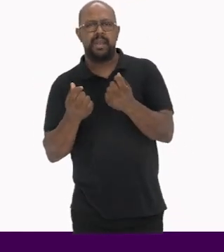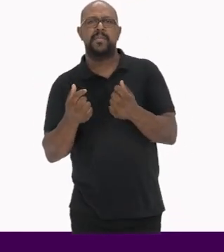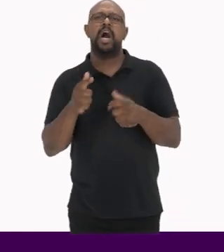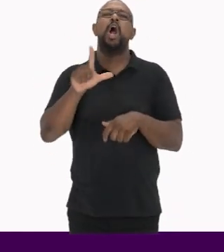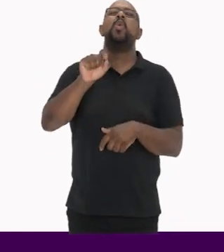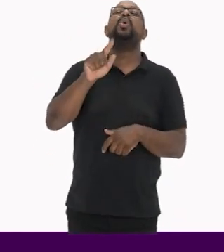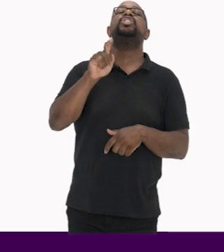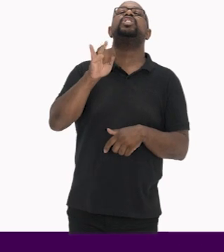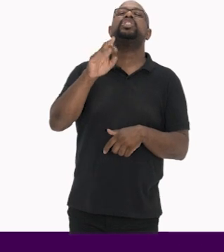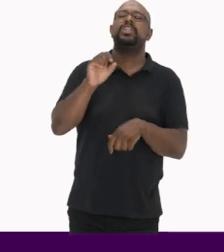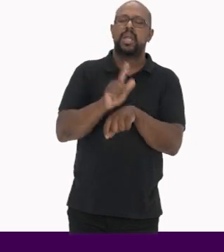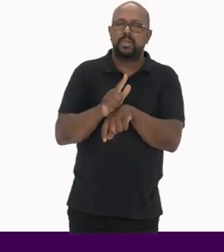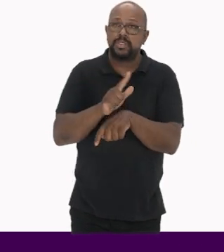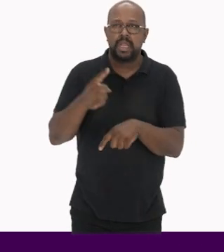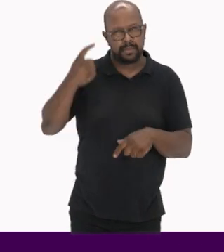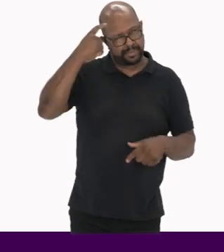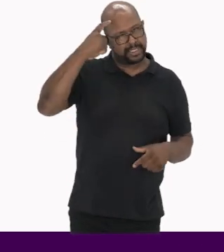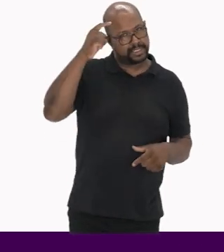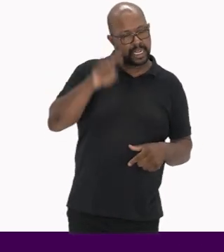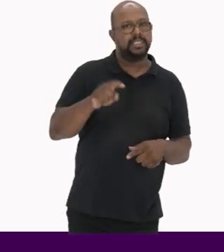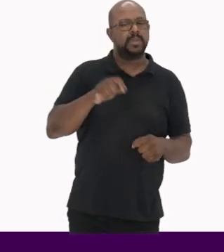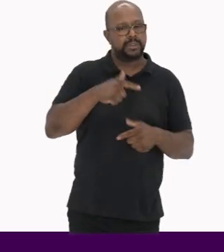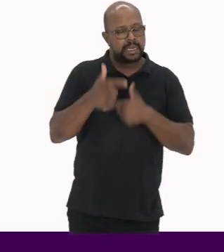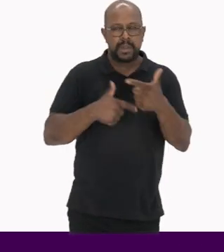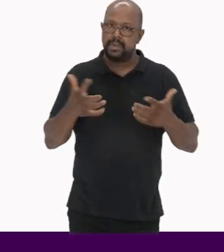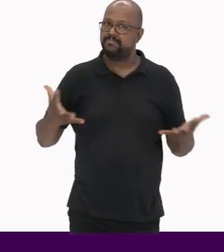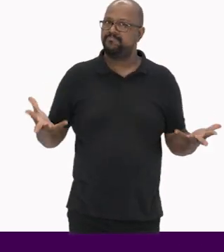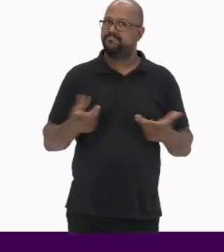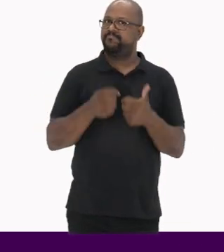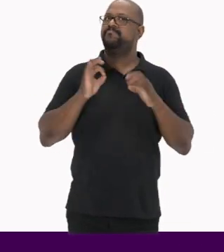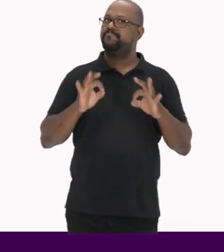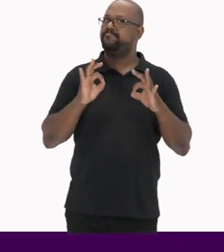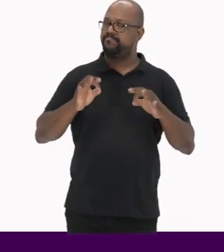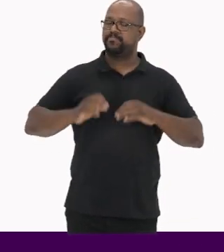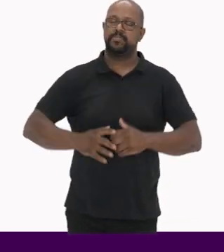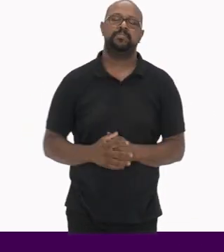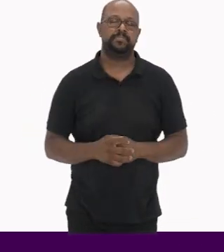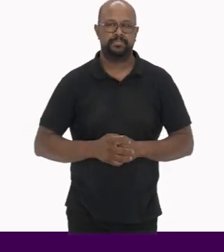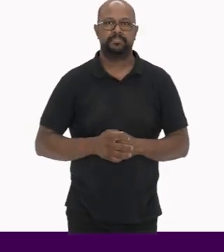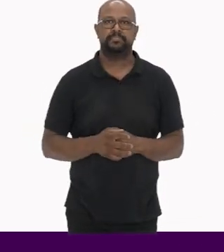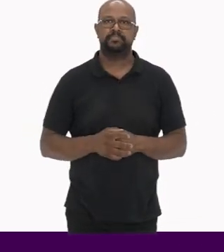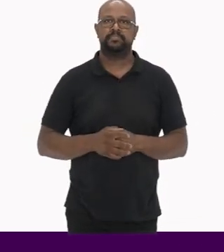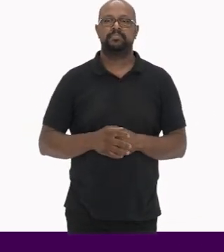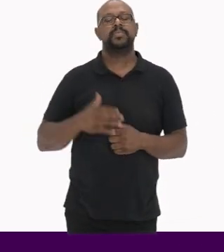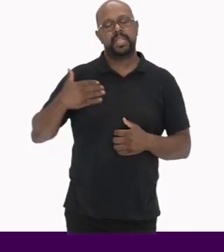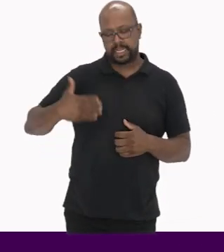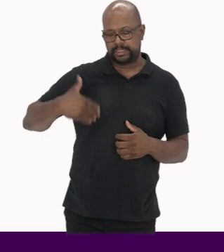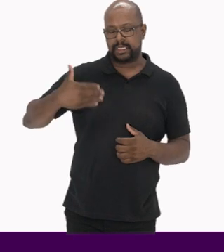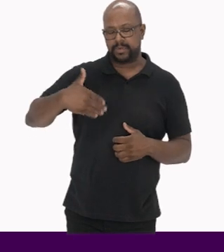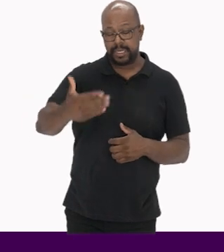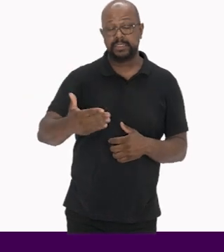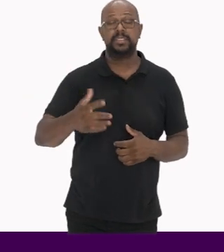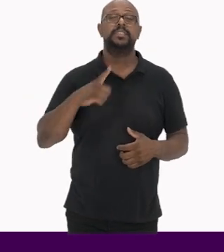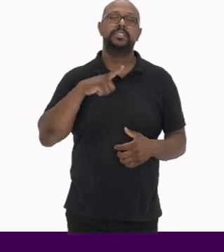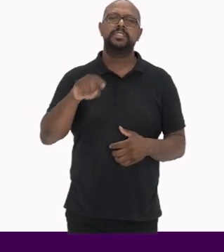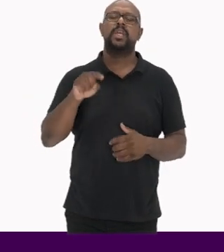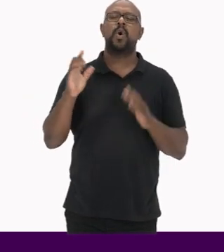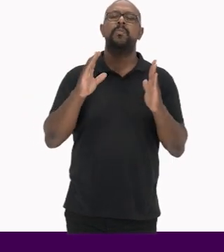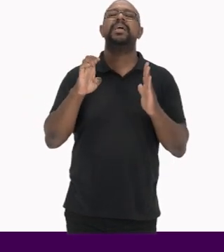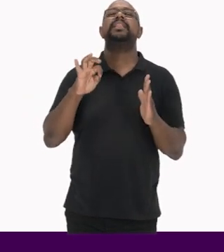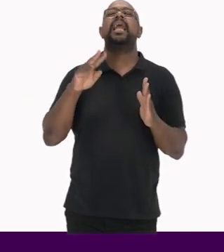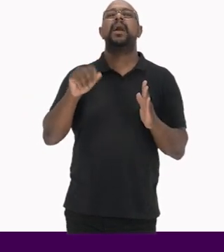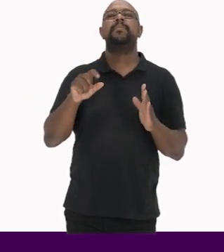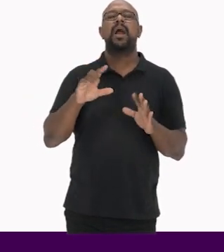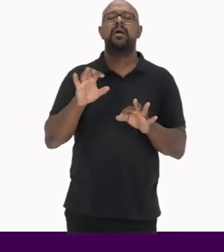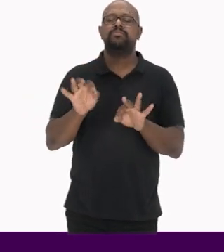É importante pensar nisso para que o trabalho seja bem desenvolvido Na sequência, a gente tem como